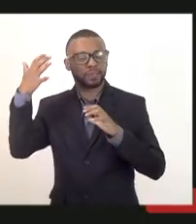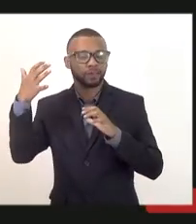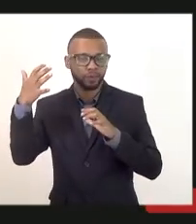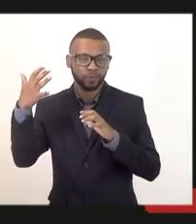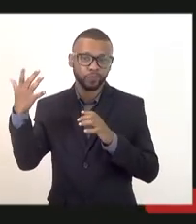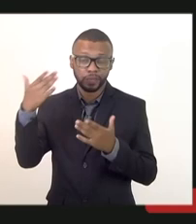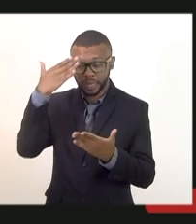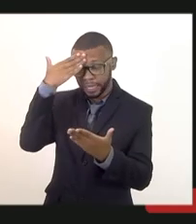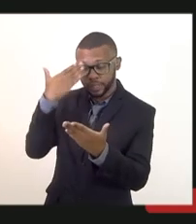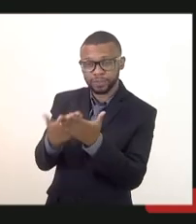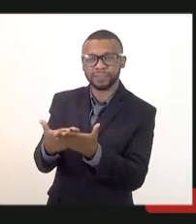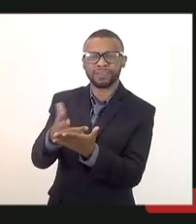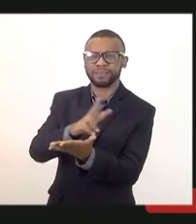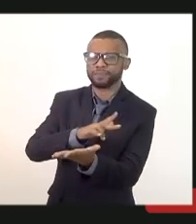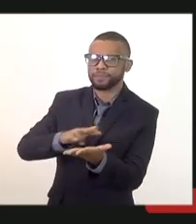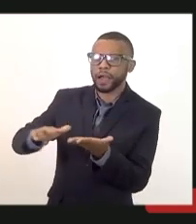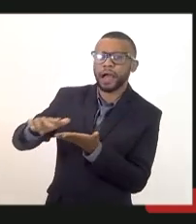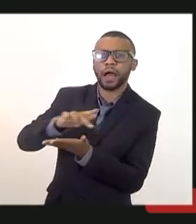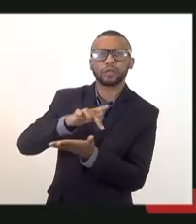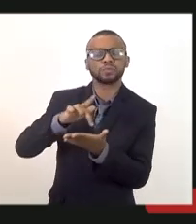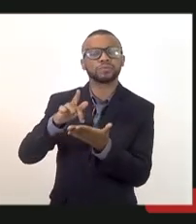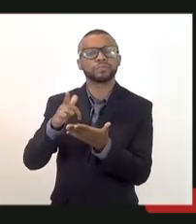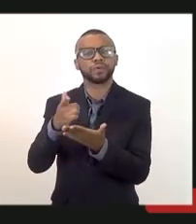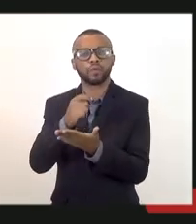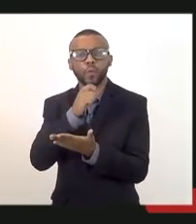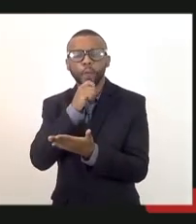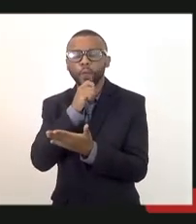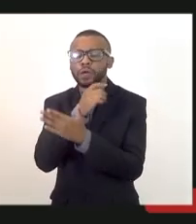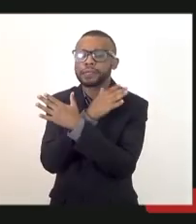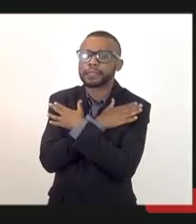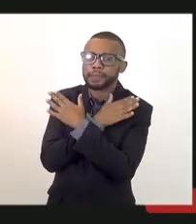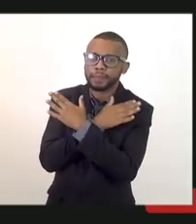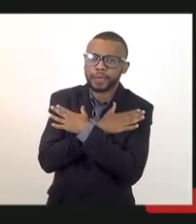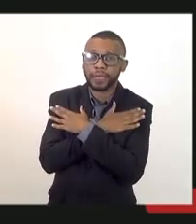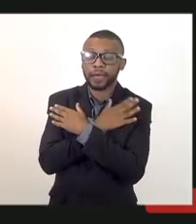desempregados nesse número de candidatos e